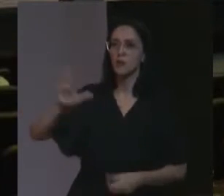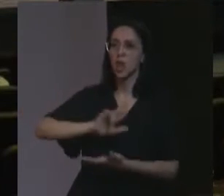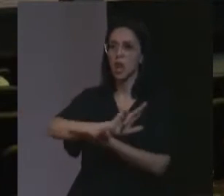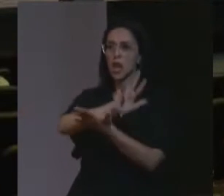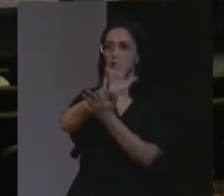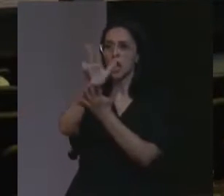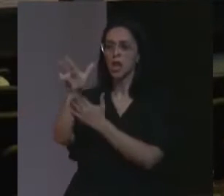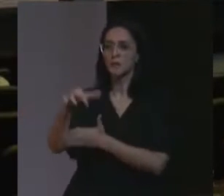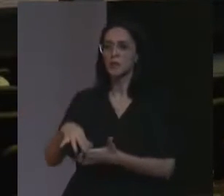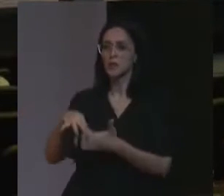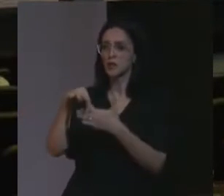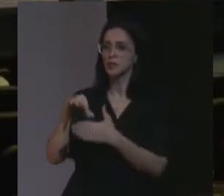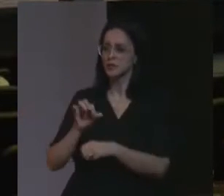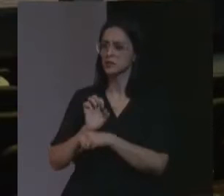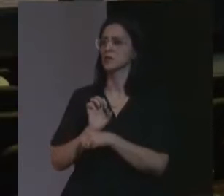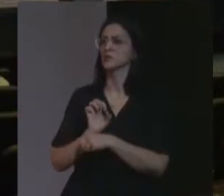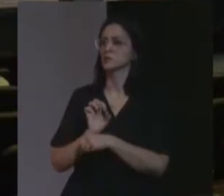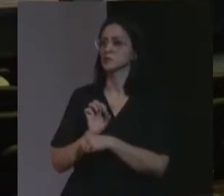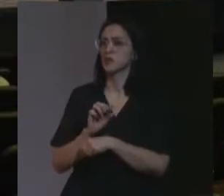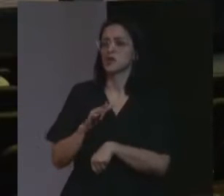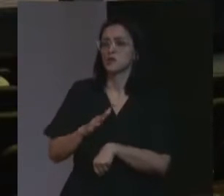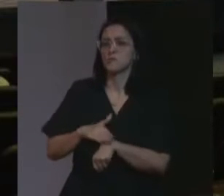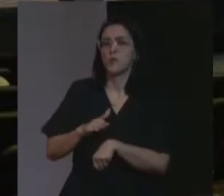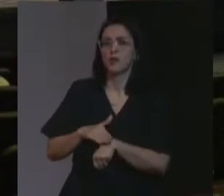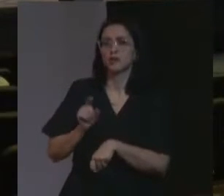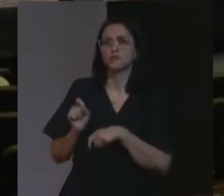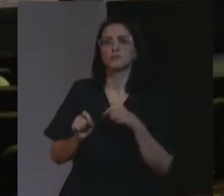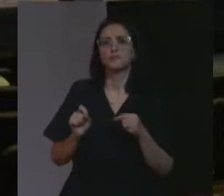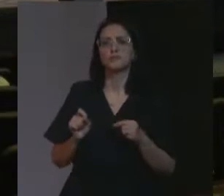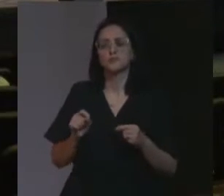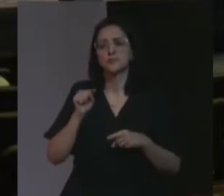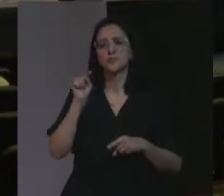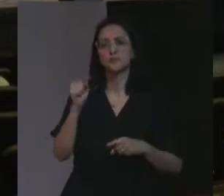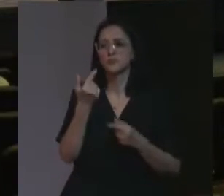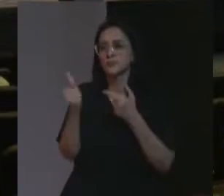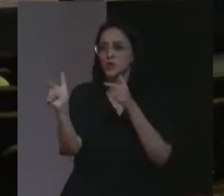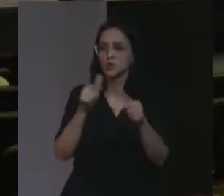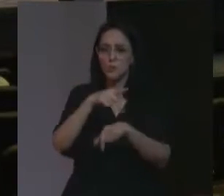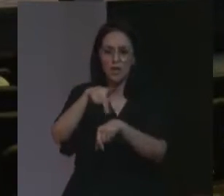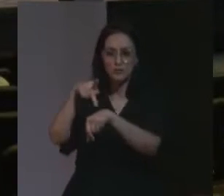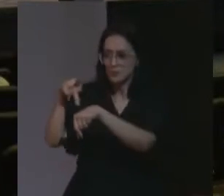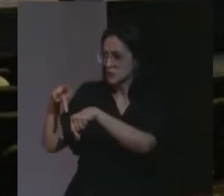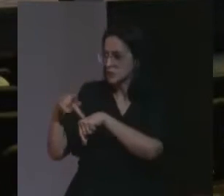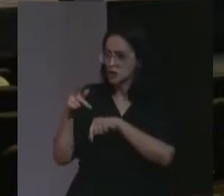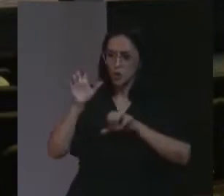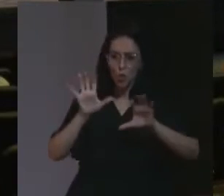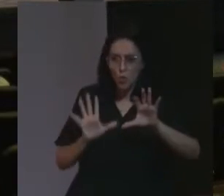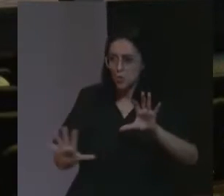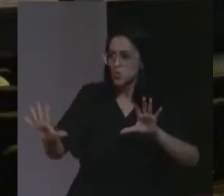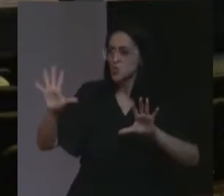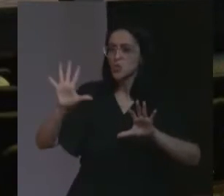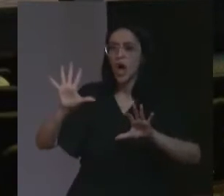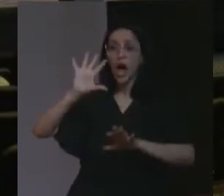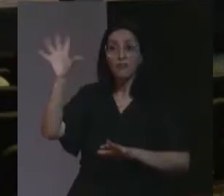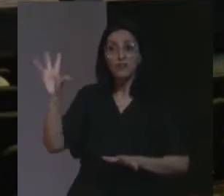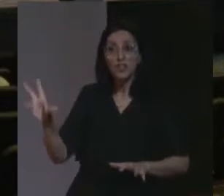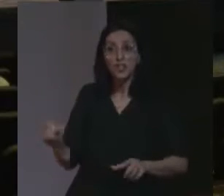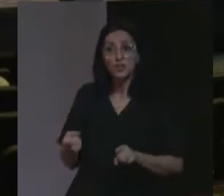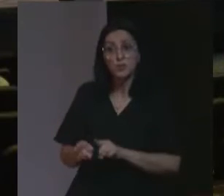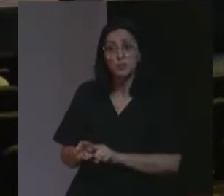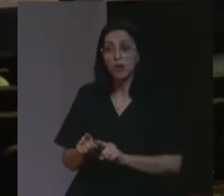diversos líderes de Estado, e no momento, em que, outros países, continentes, inclusive, o africano,